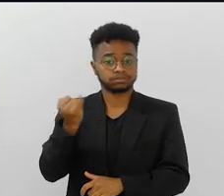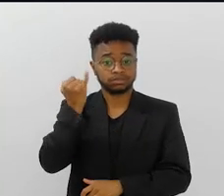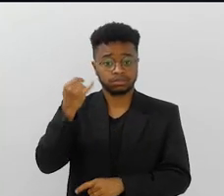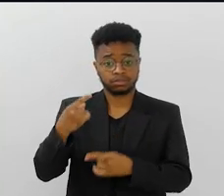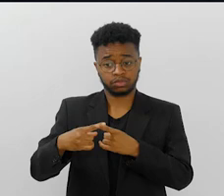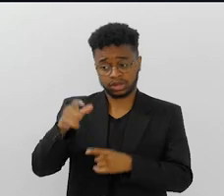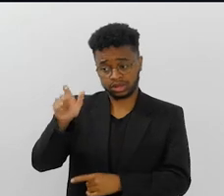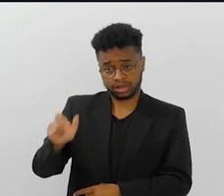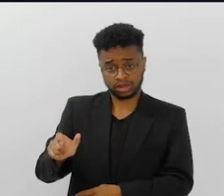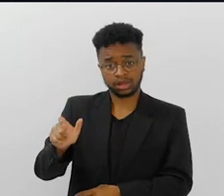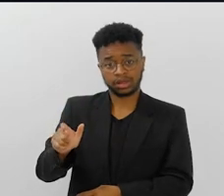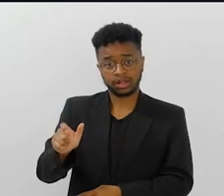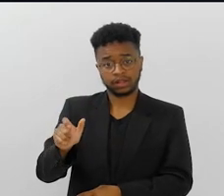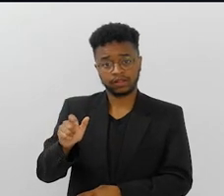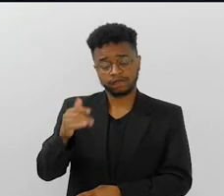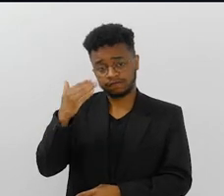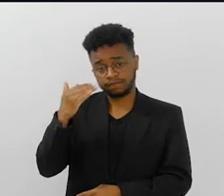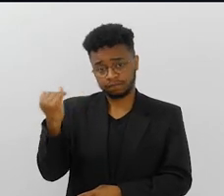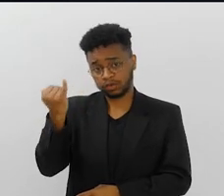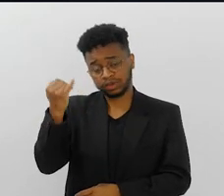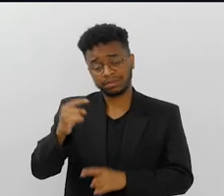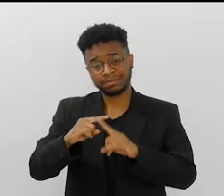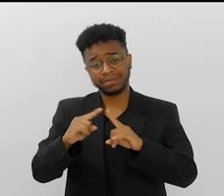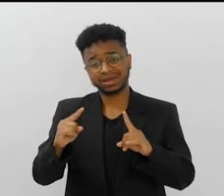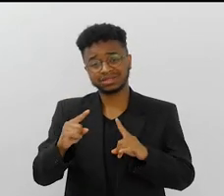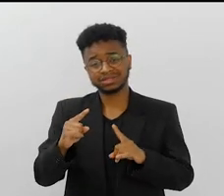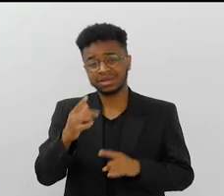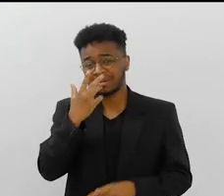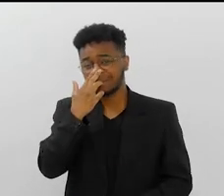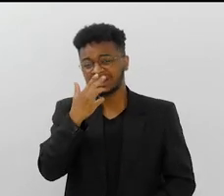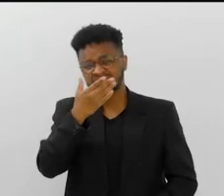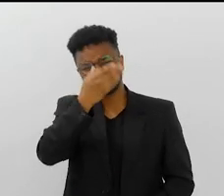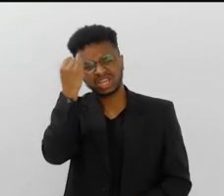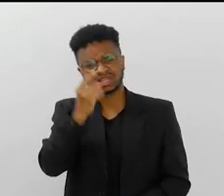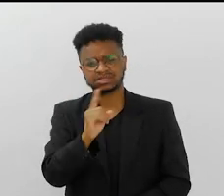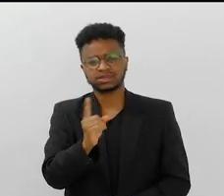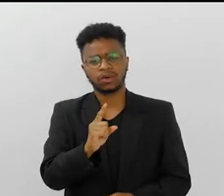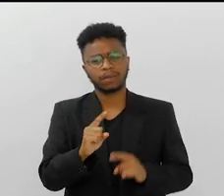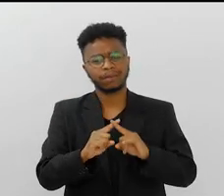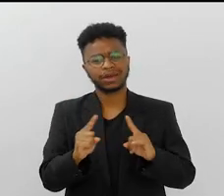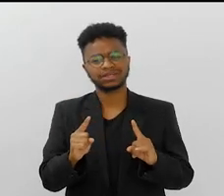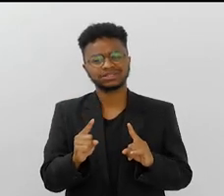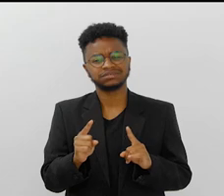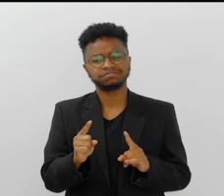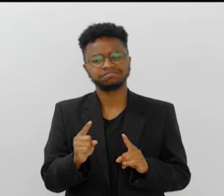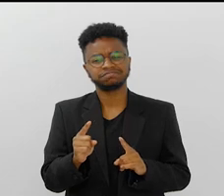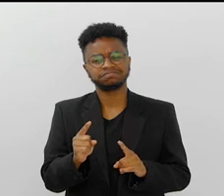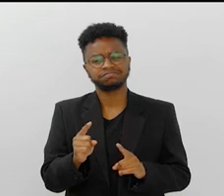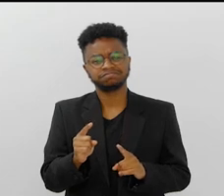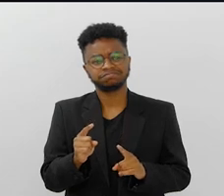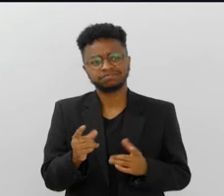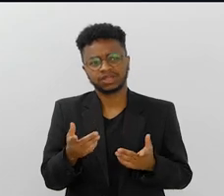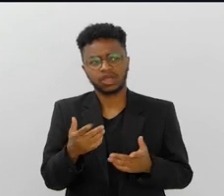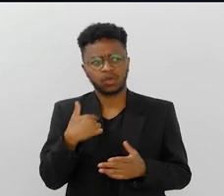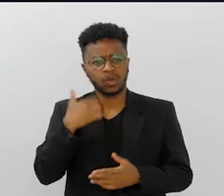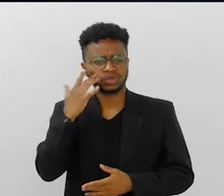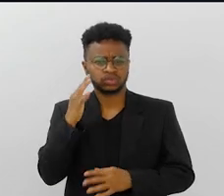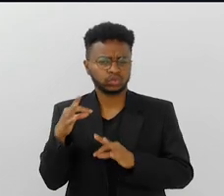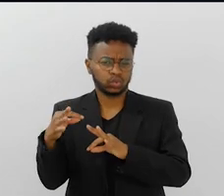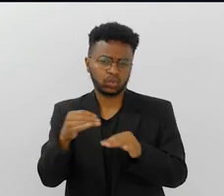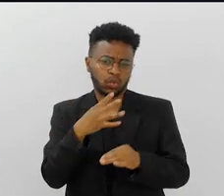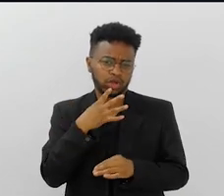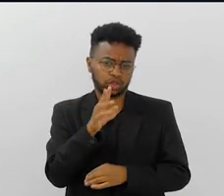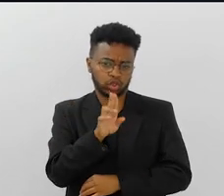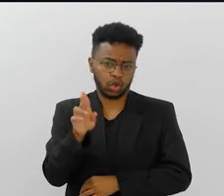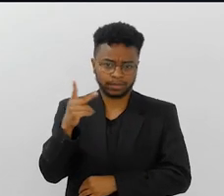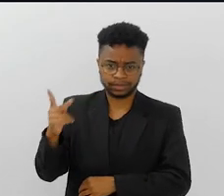relevância que ele tenha... Muito menor do que merece. Eu não digo esquecidos, mas acho que é difícil que um brasileiro não conheça o